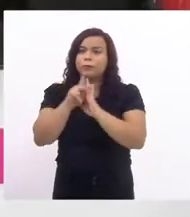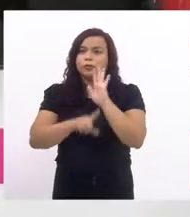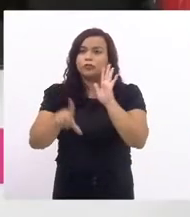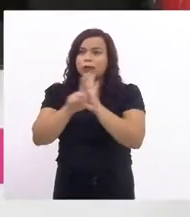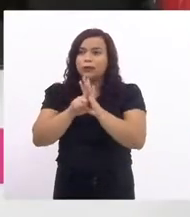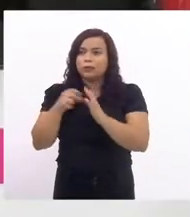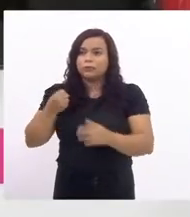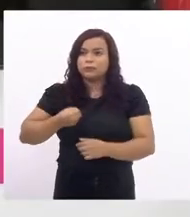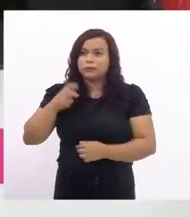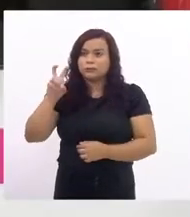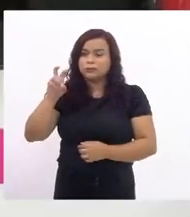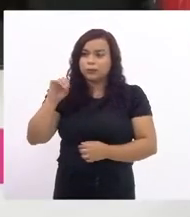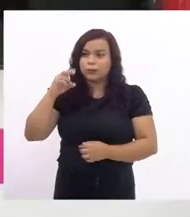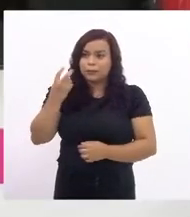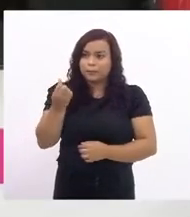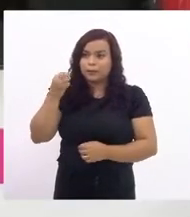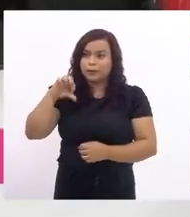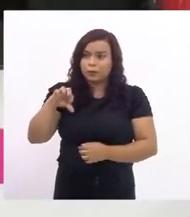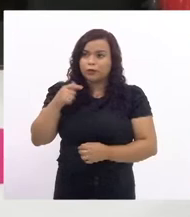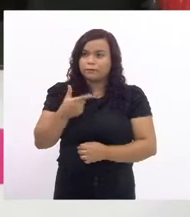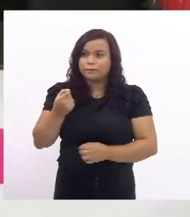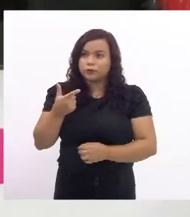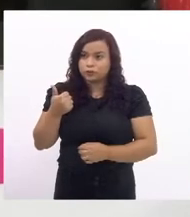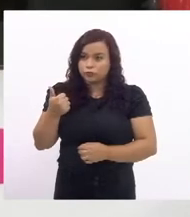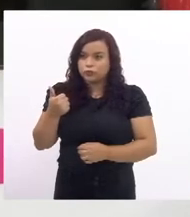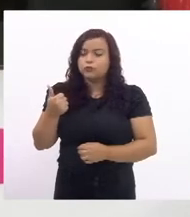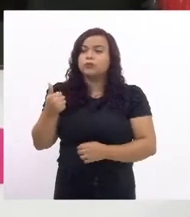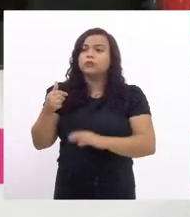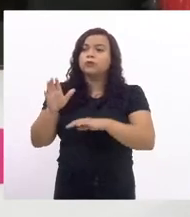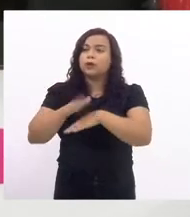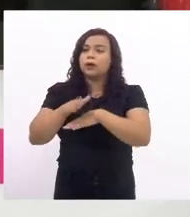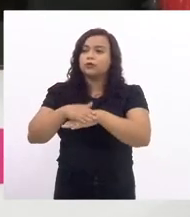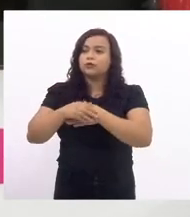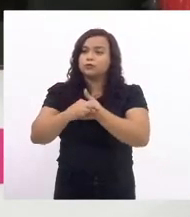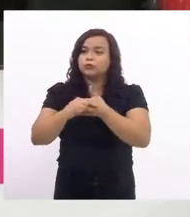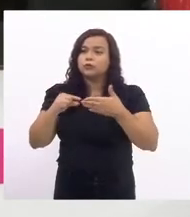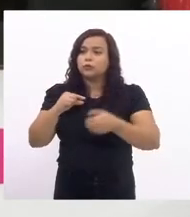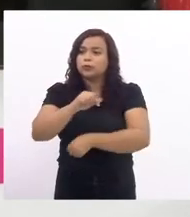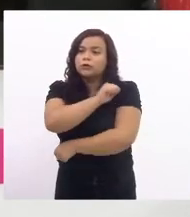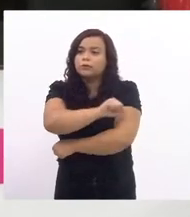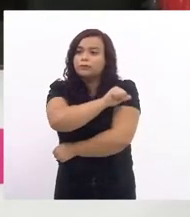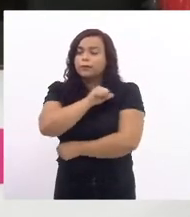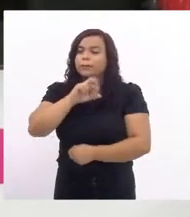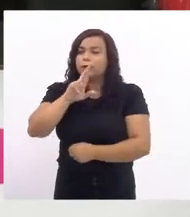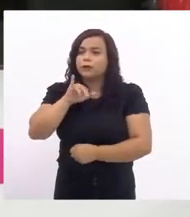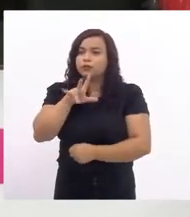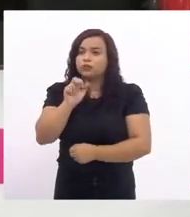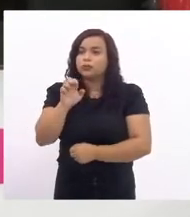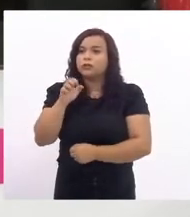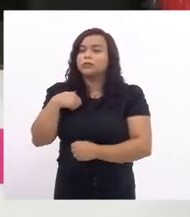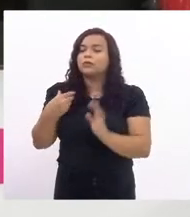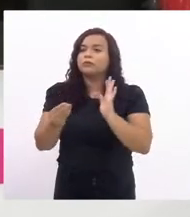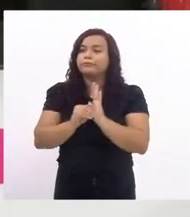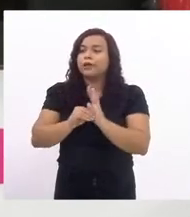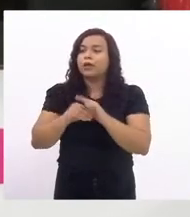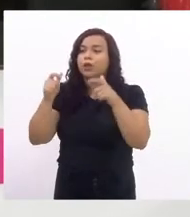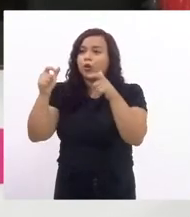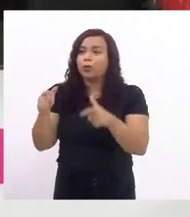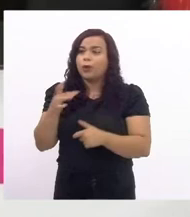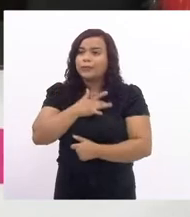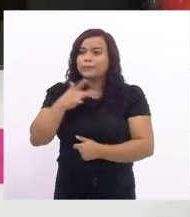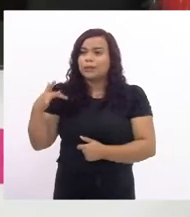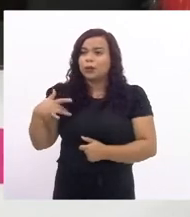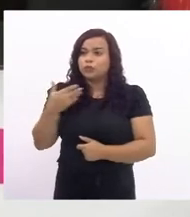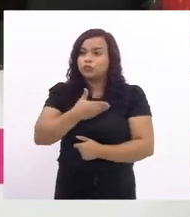de lei número 5069 de 21 de autoridade deputada enfermeira rejane que determina que os estabelecimentos de saúde públicos ou